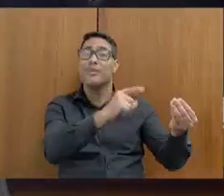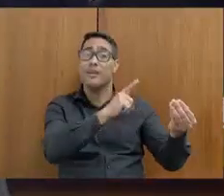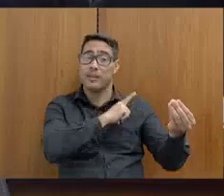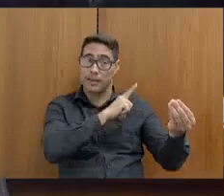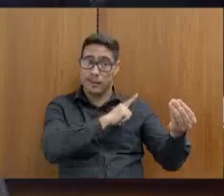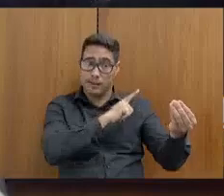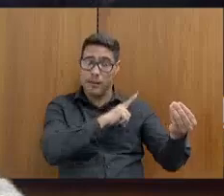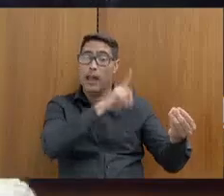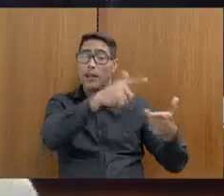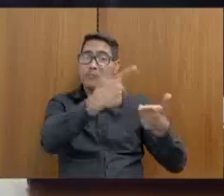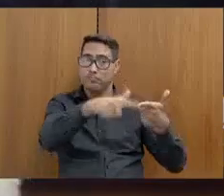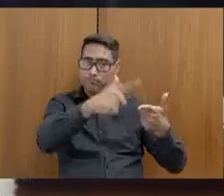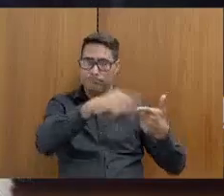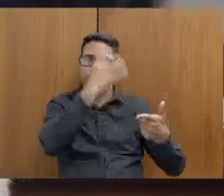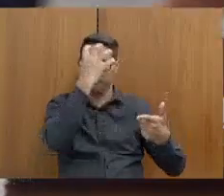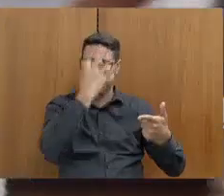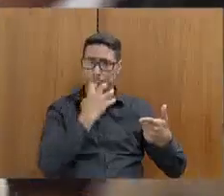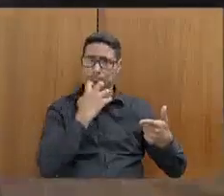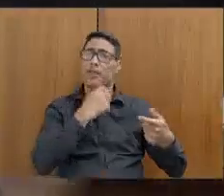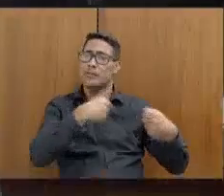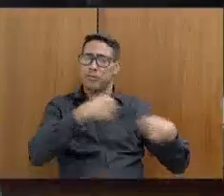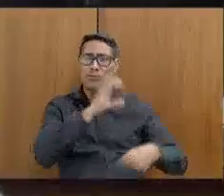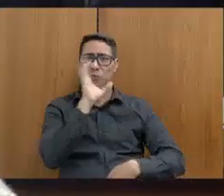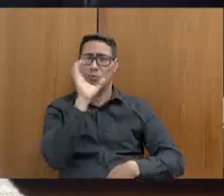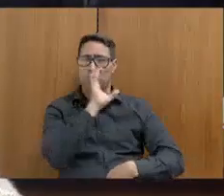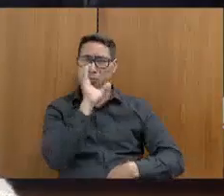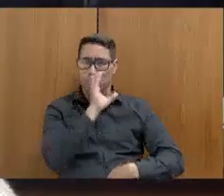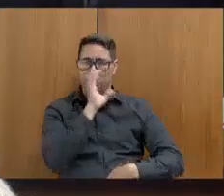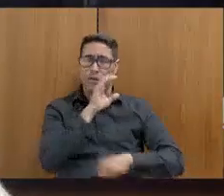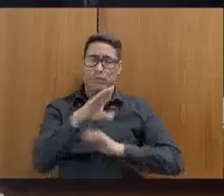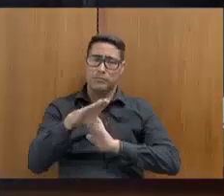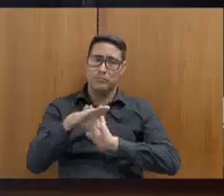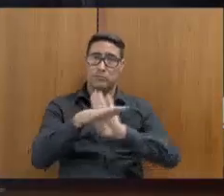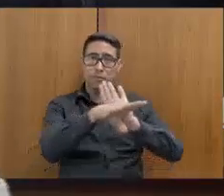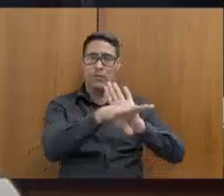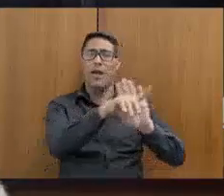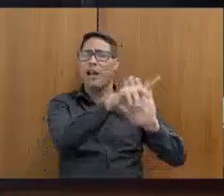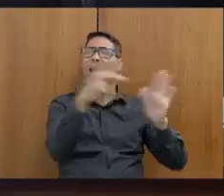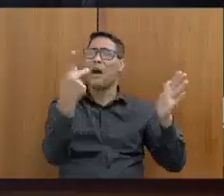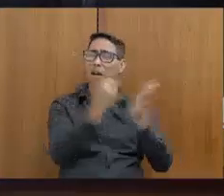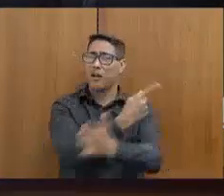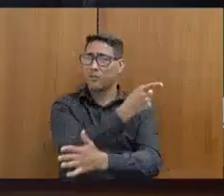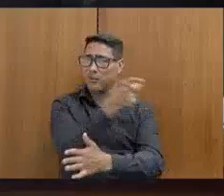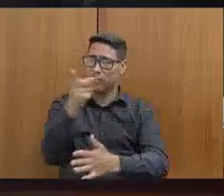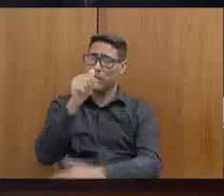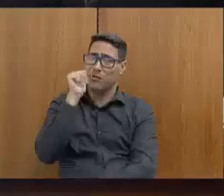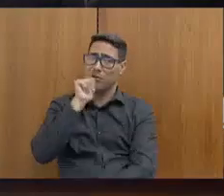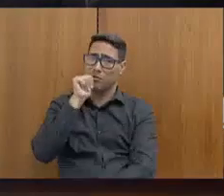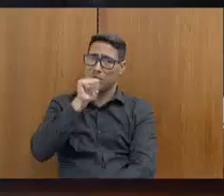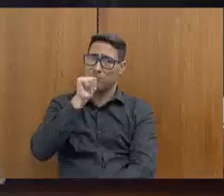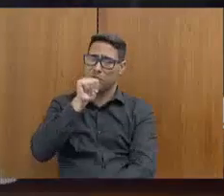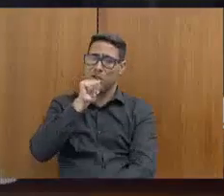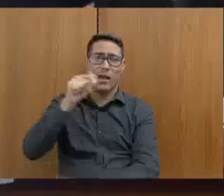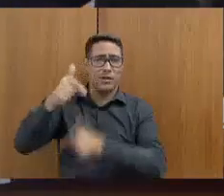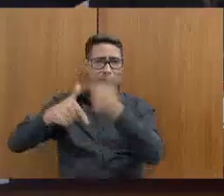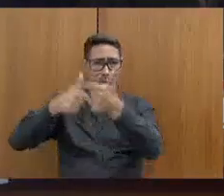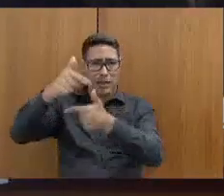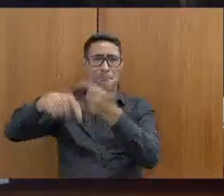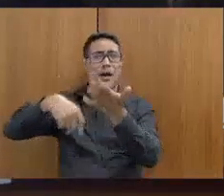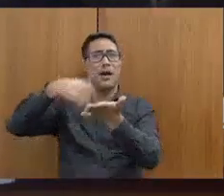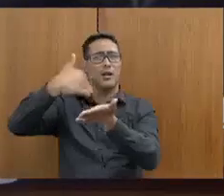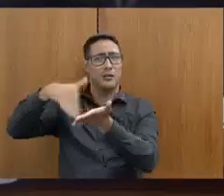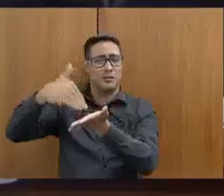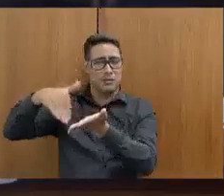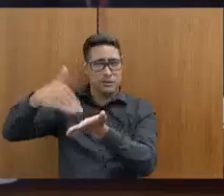com urgência. O caso da Escrivã, que talvez ganhou mais repercussão nas redes, não é um